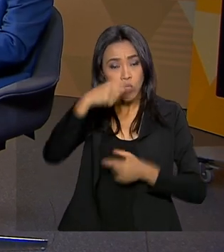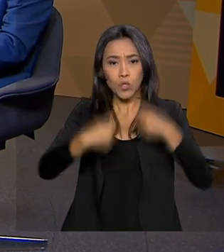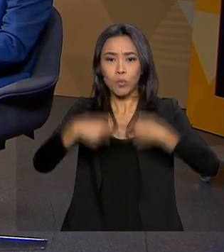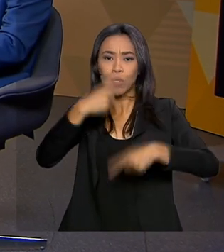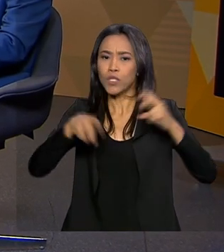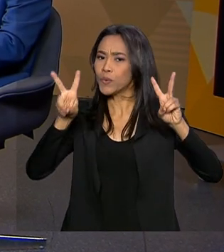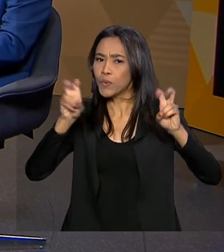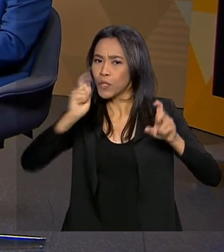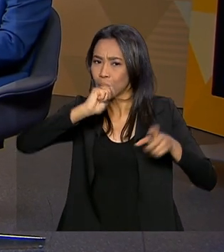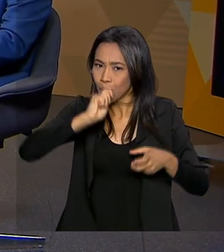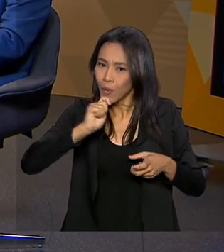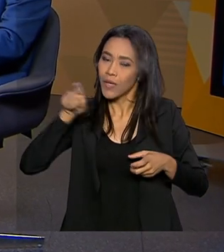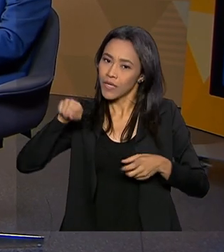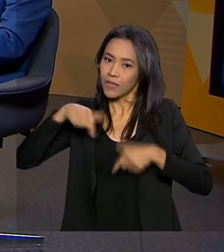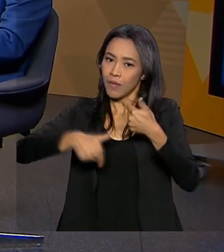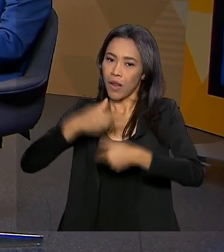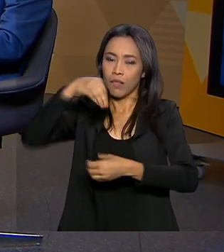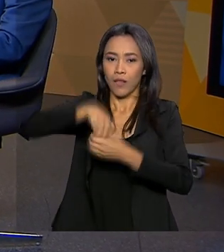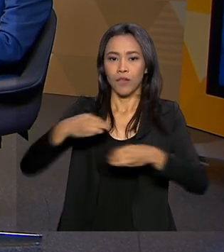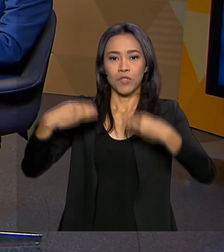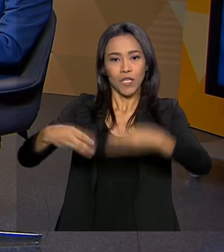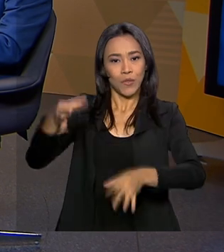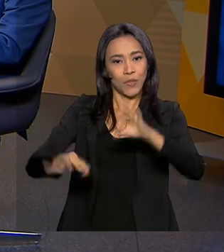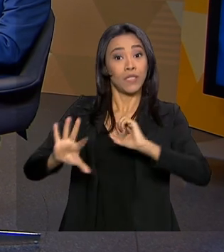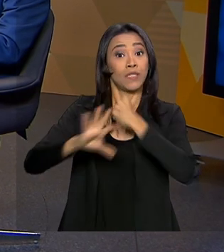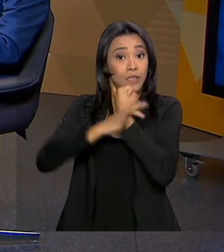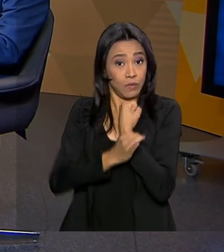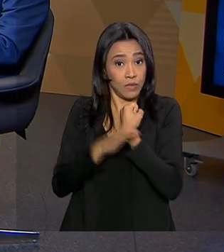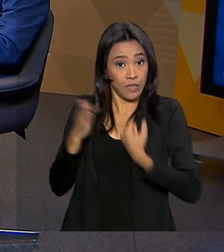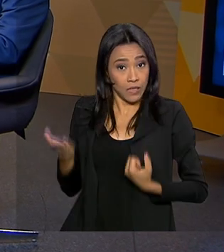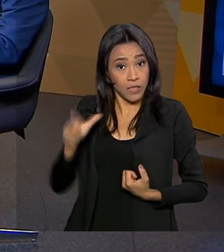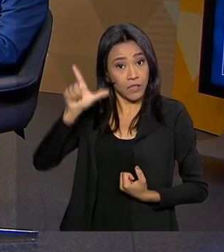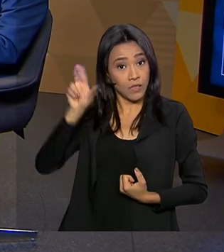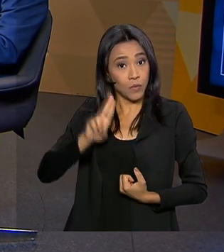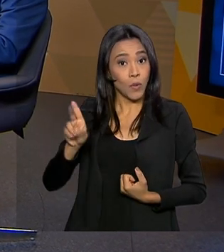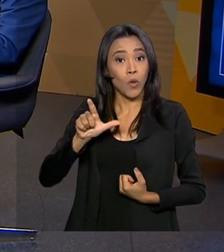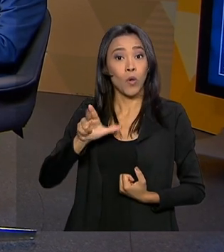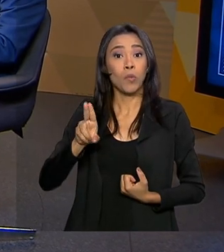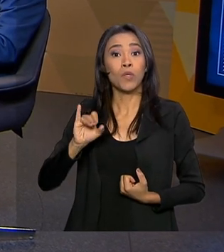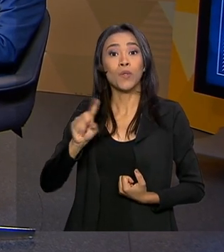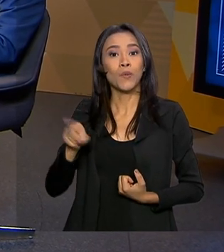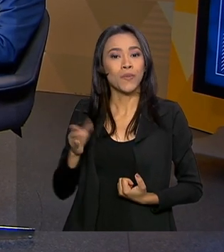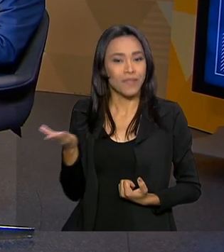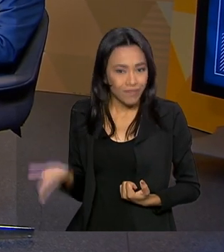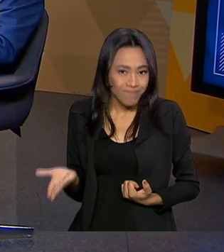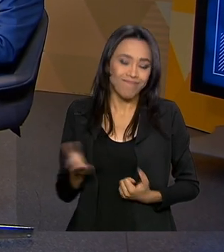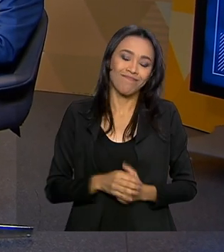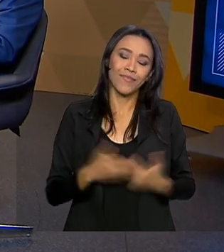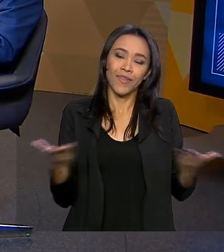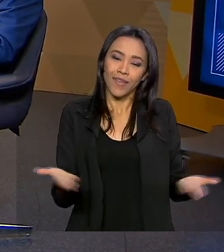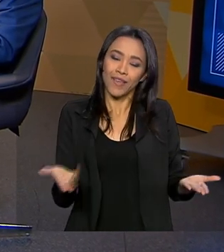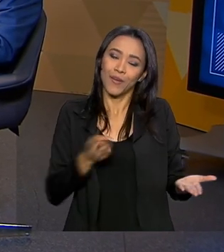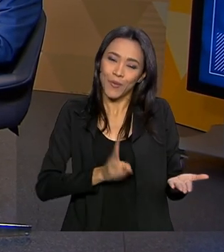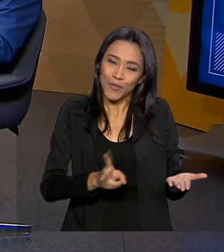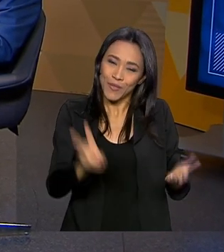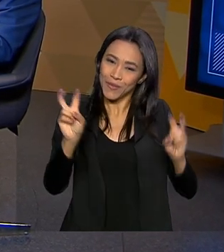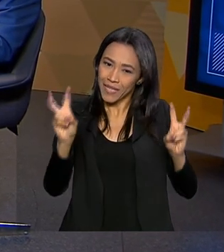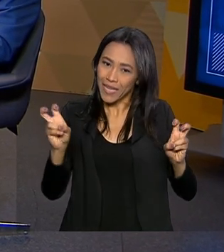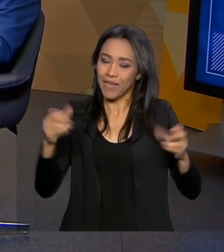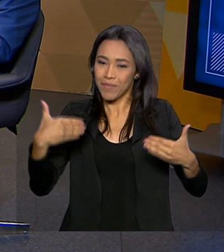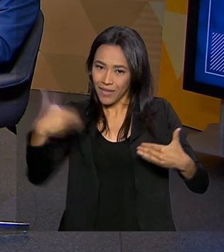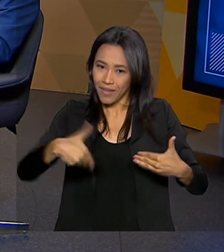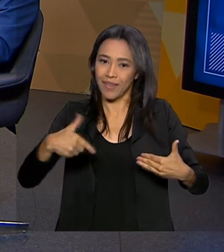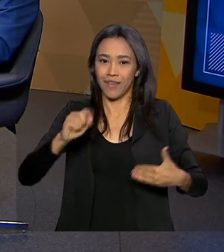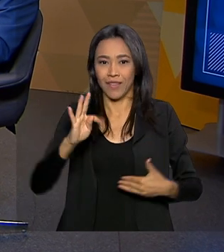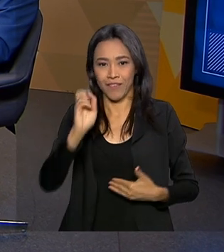sobre drogas do Ministério da Justiça e Segurança Pública, Luiz Roberto Bediora. E o Brasil continua em pauta aqui